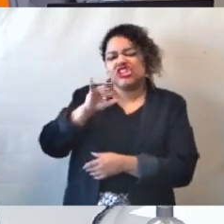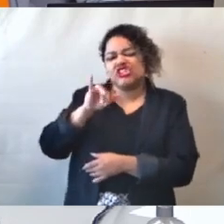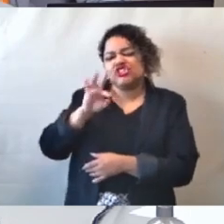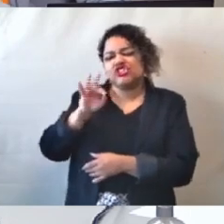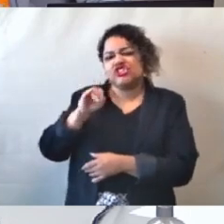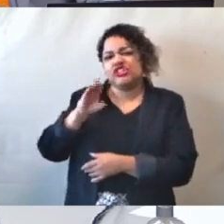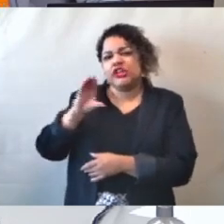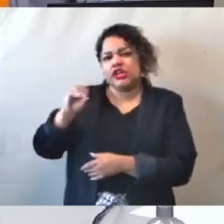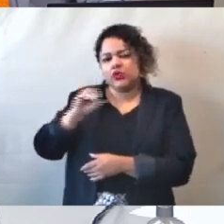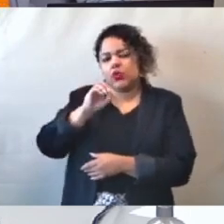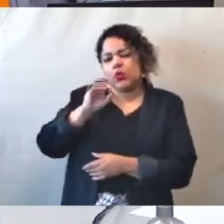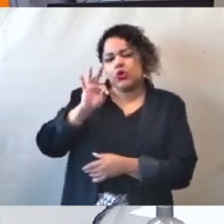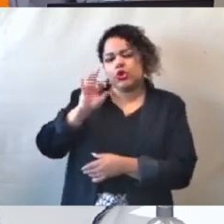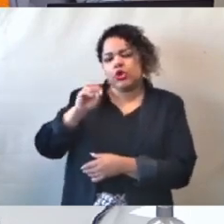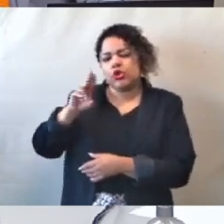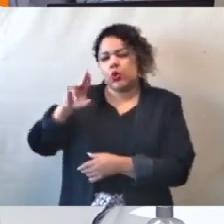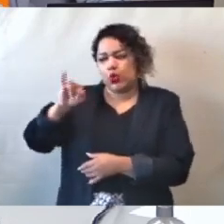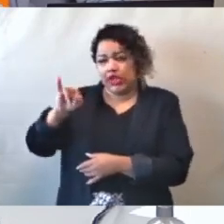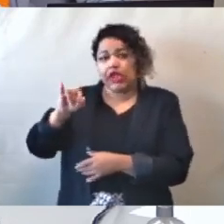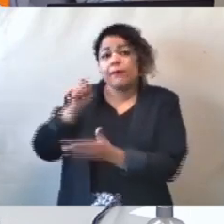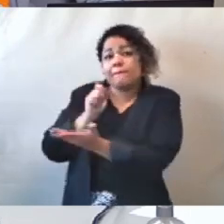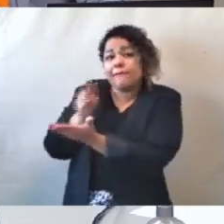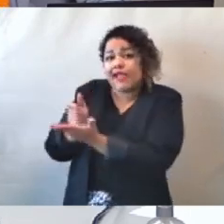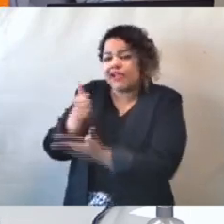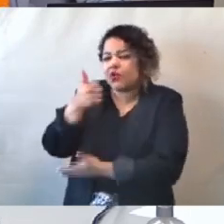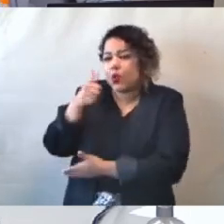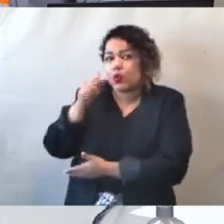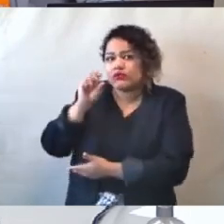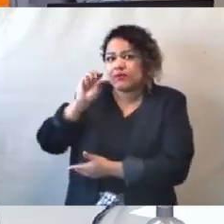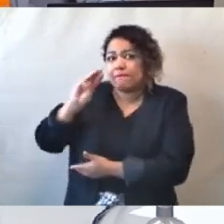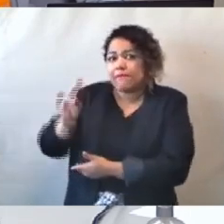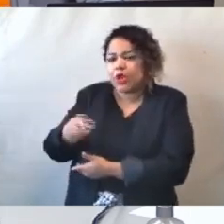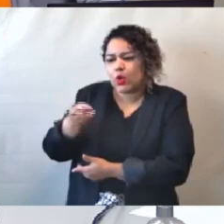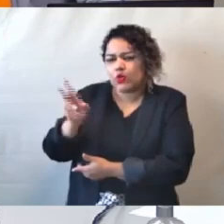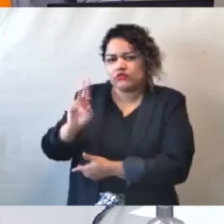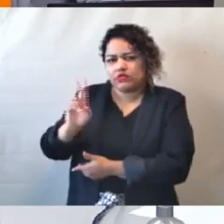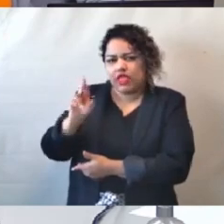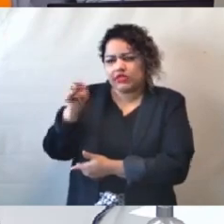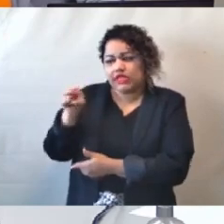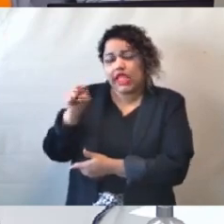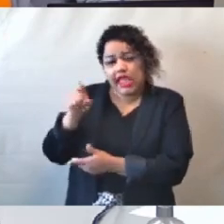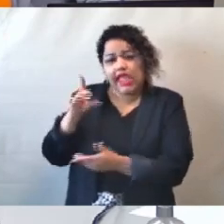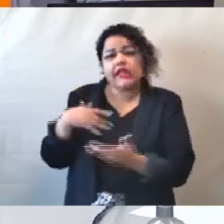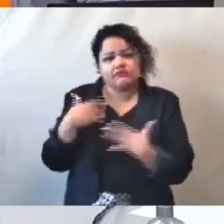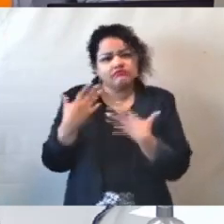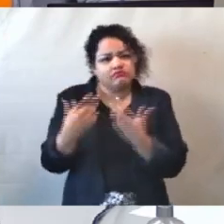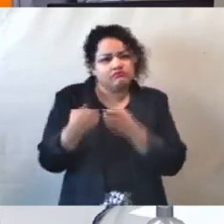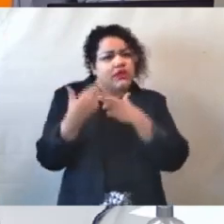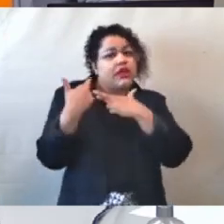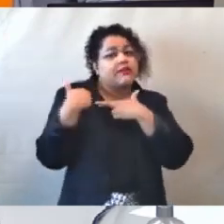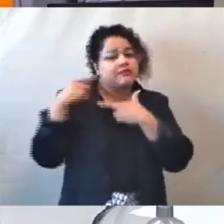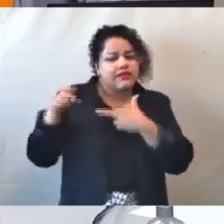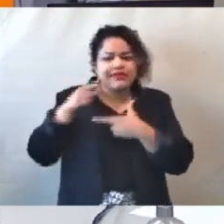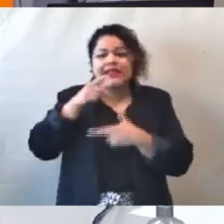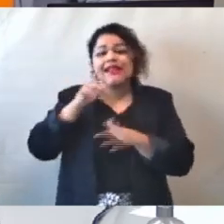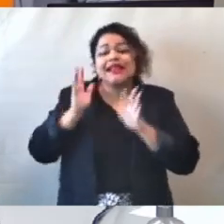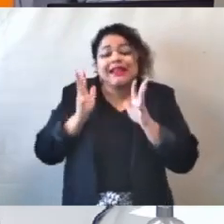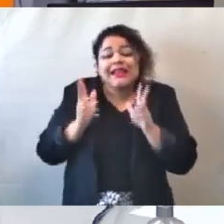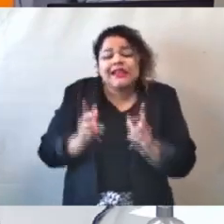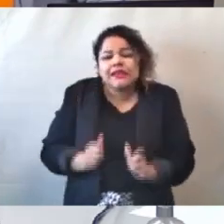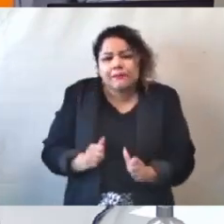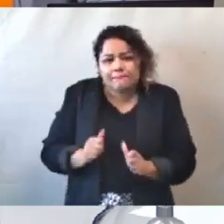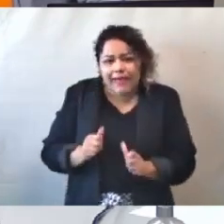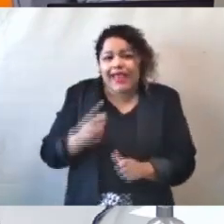recomendações e diretrizes para auxiliar o município de Belo Horizonte na limpeza e despoluição da Lagoa da Pampulha. As orientações e